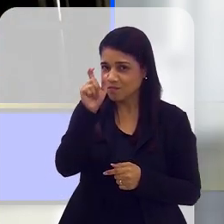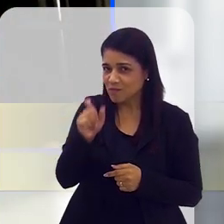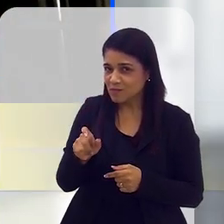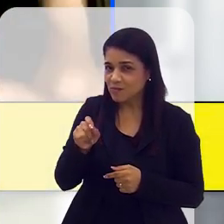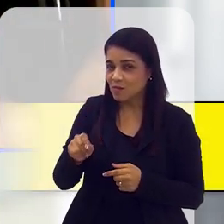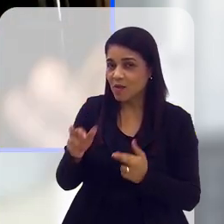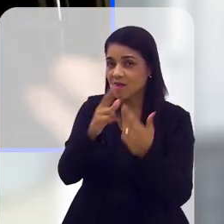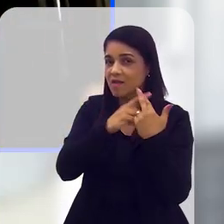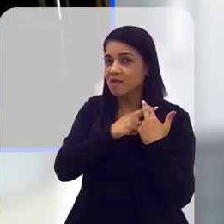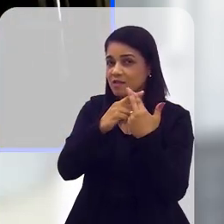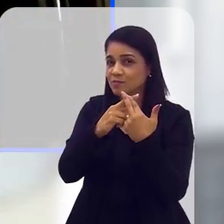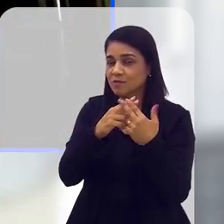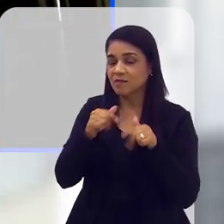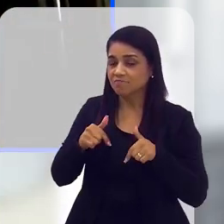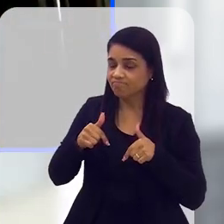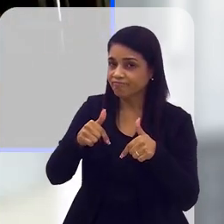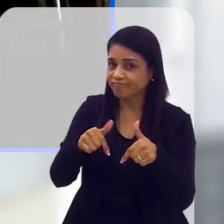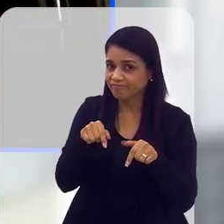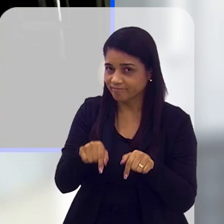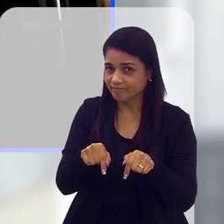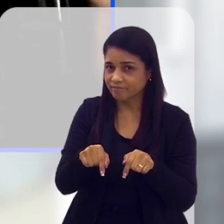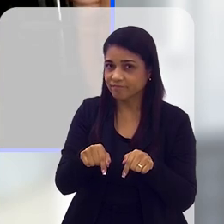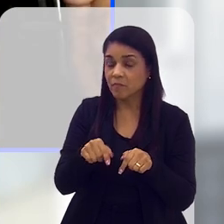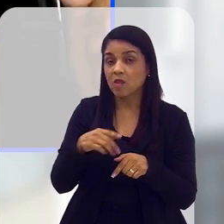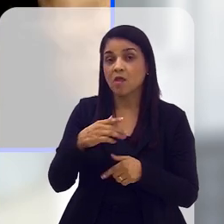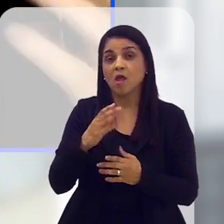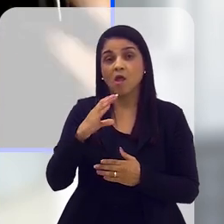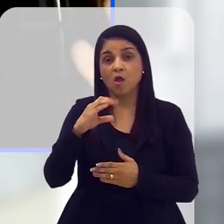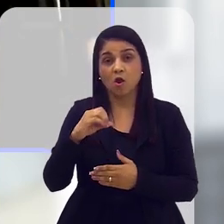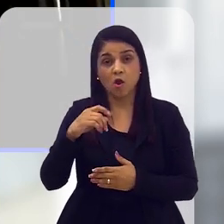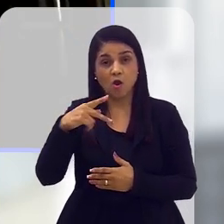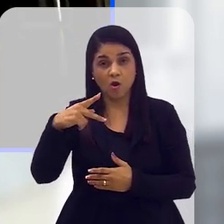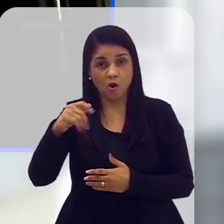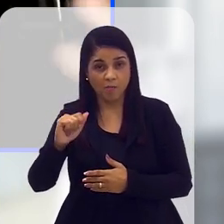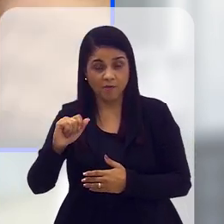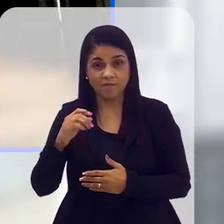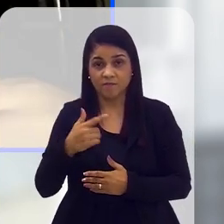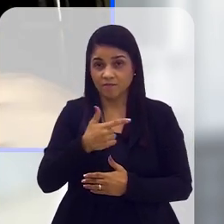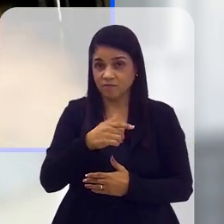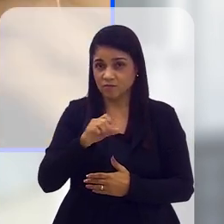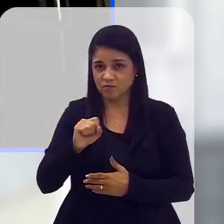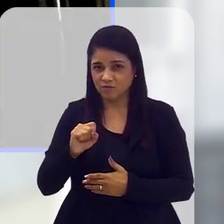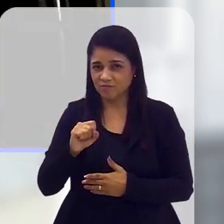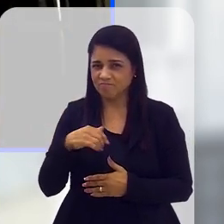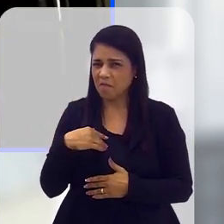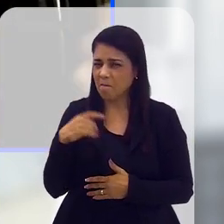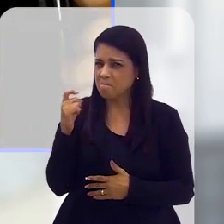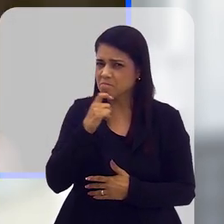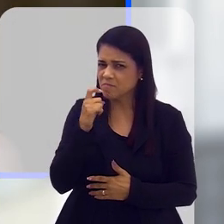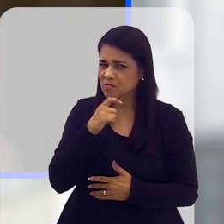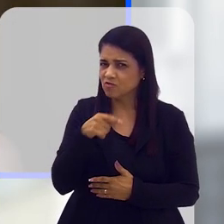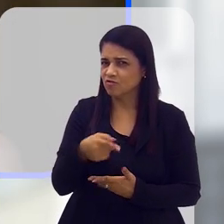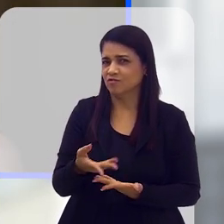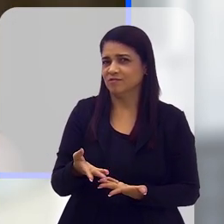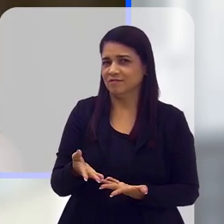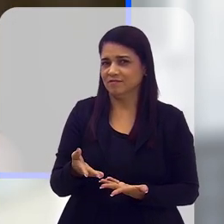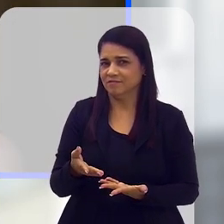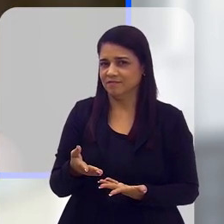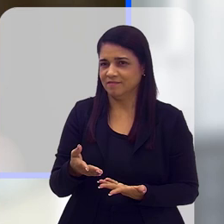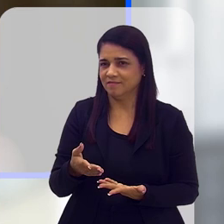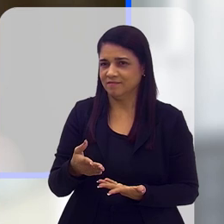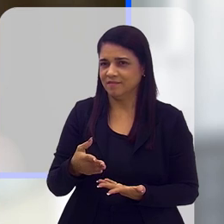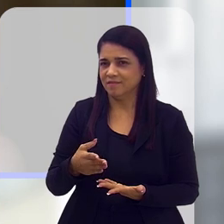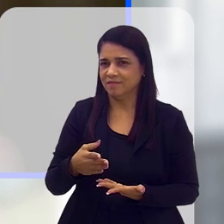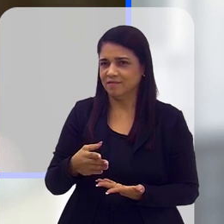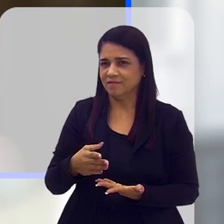pessoa que é a responsável primeiro por essas demissões. Então, claro que a COP28 virou uma farsa completa, desde,